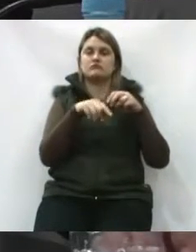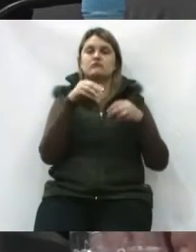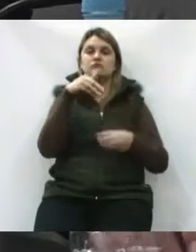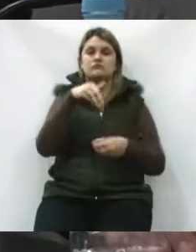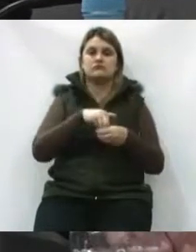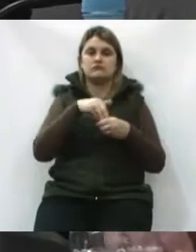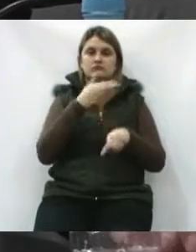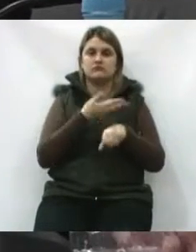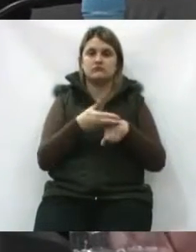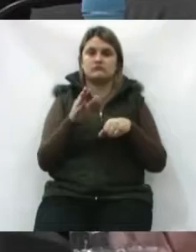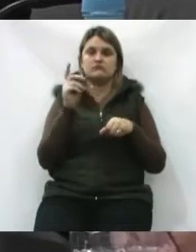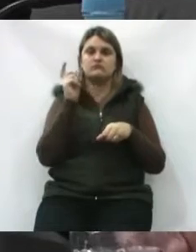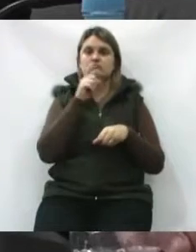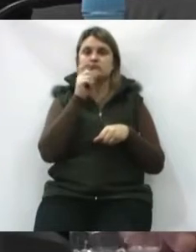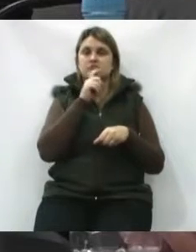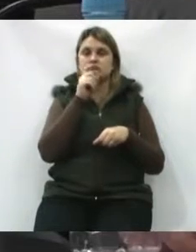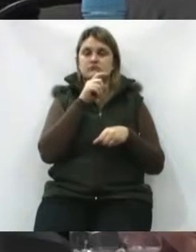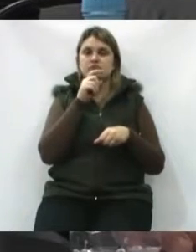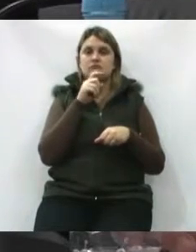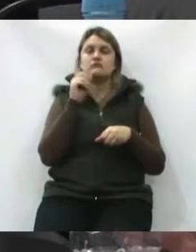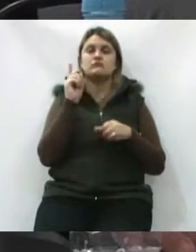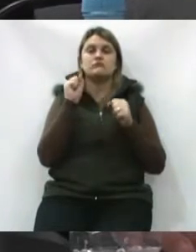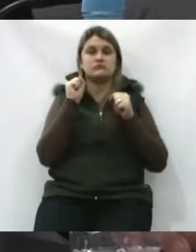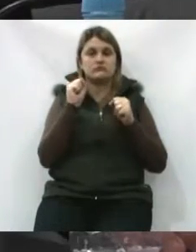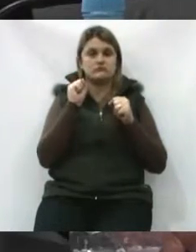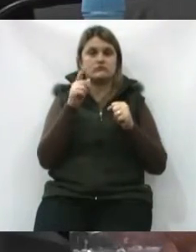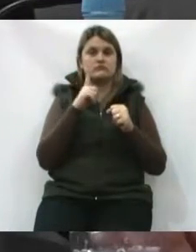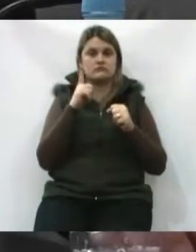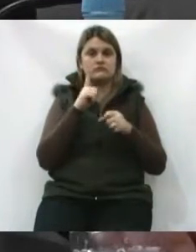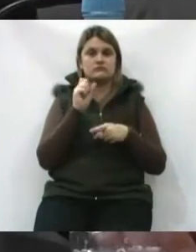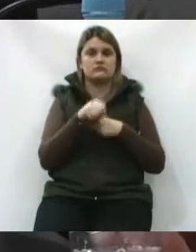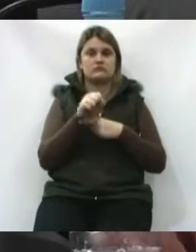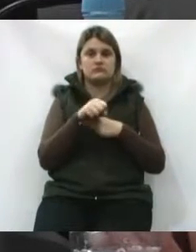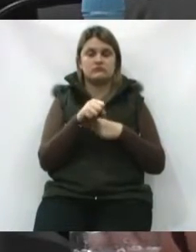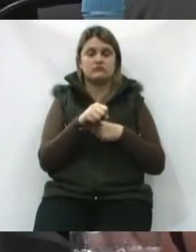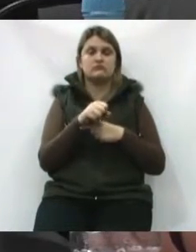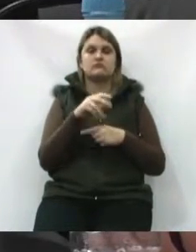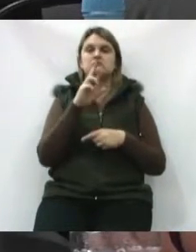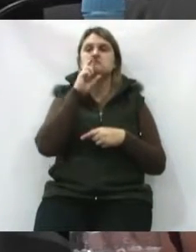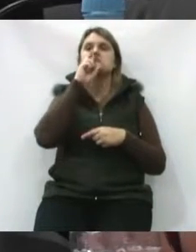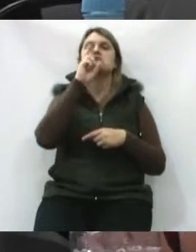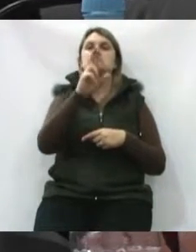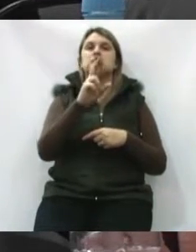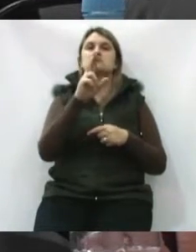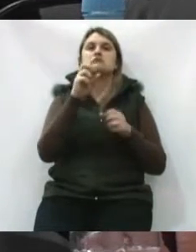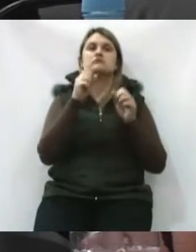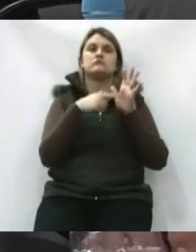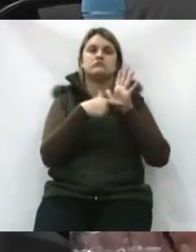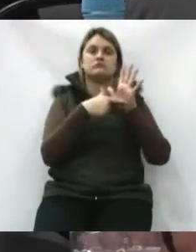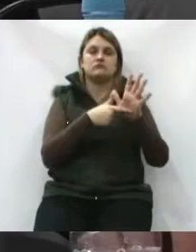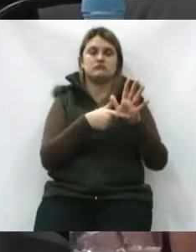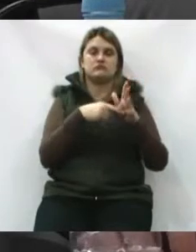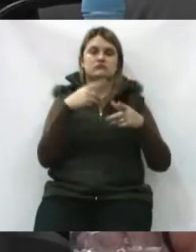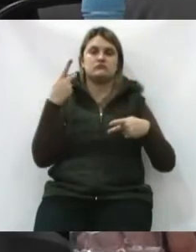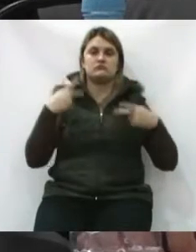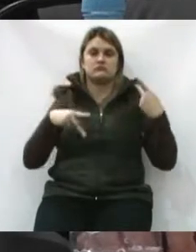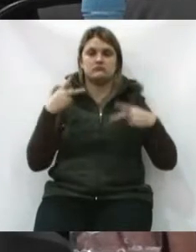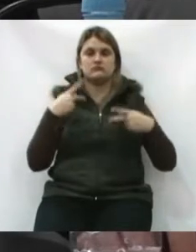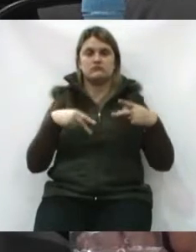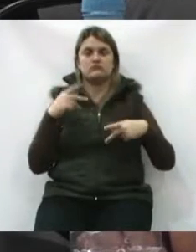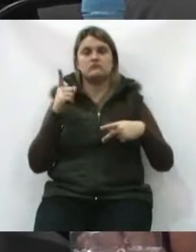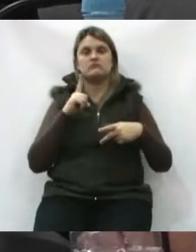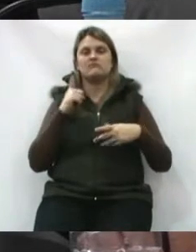voto em branco e nulo, para a população, pode ter sim. Pode ter um resultado moral, demonstrar para a classe política